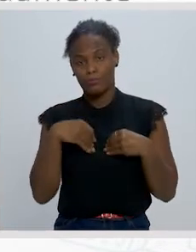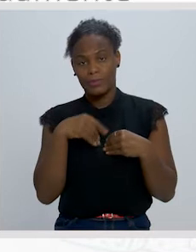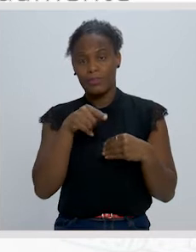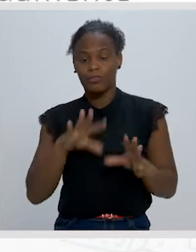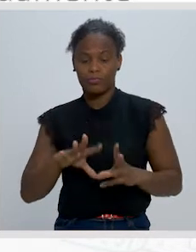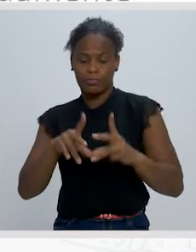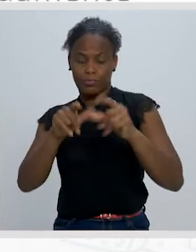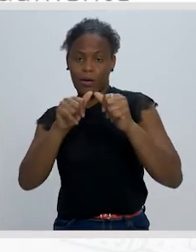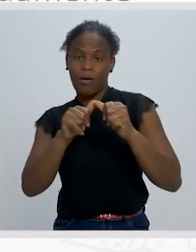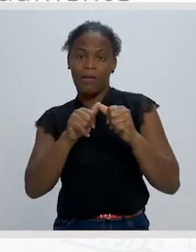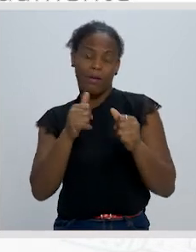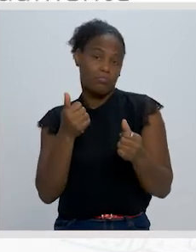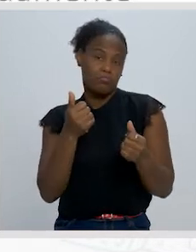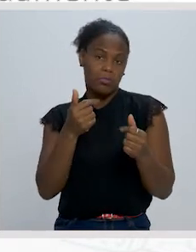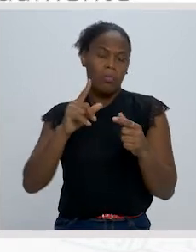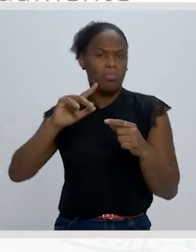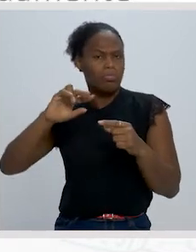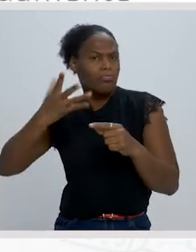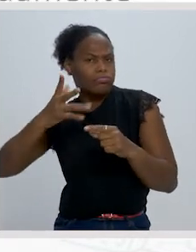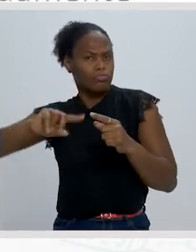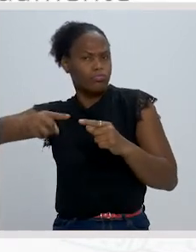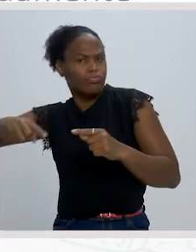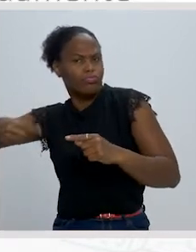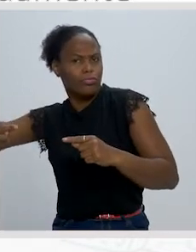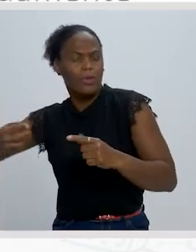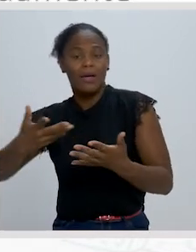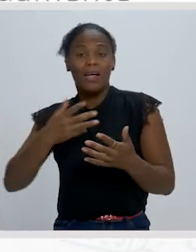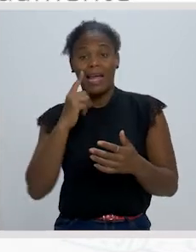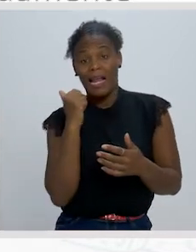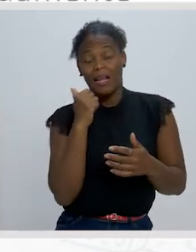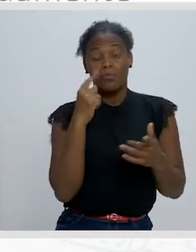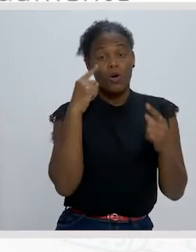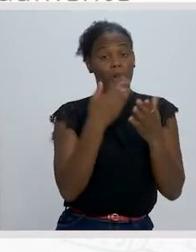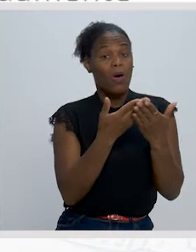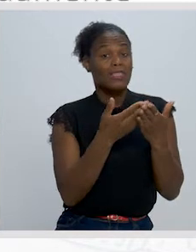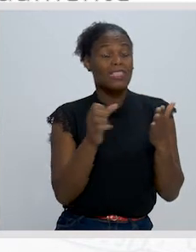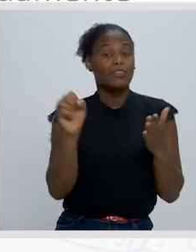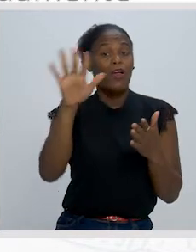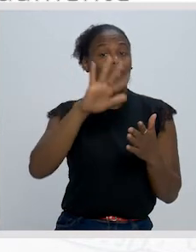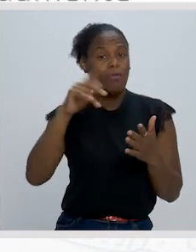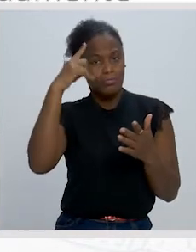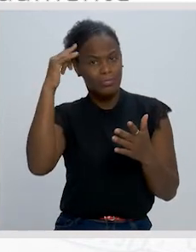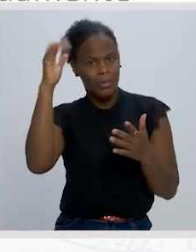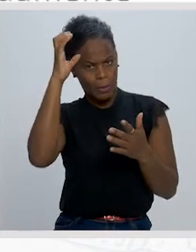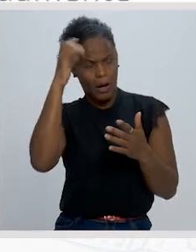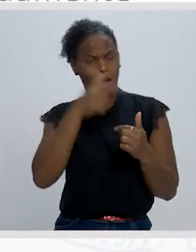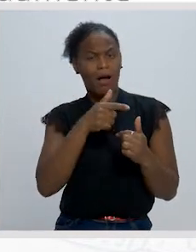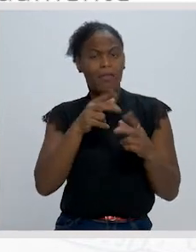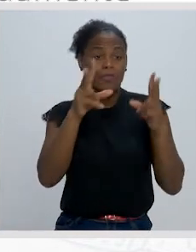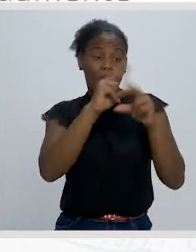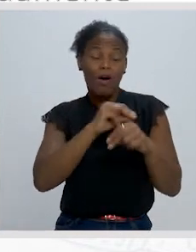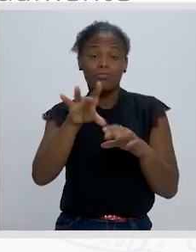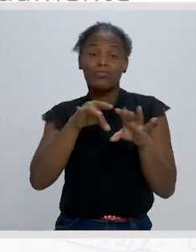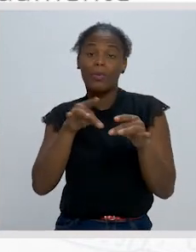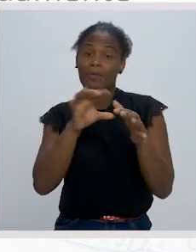evolução é cíclica. Morier aponta uma genealogia para esta nova opção literária, sendo os mais